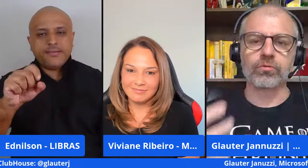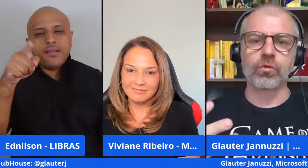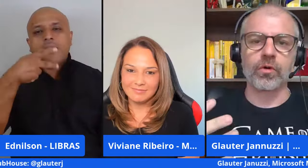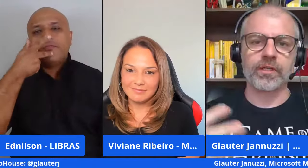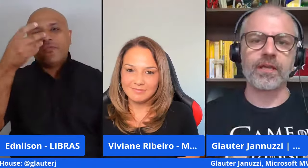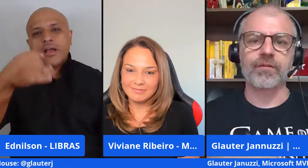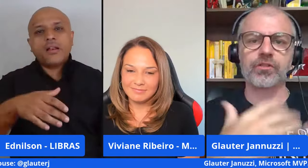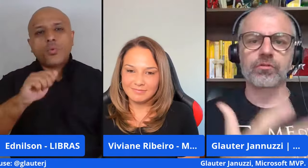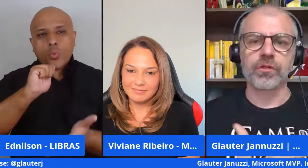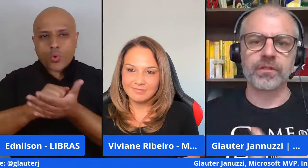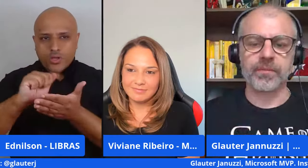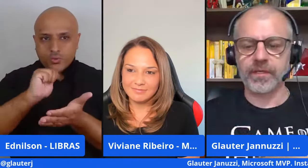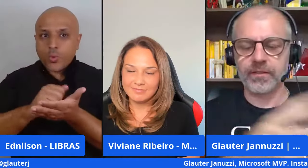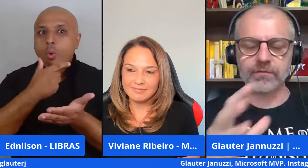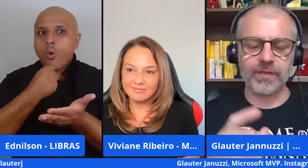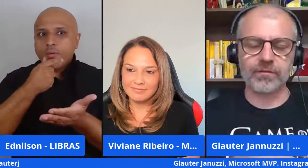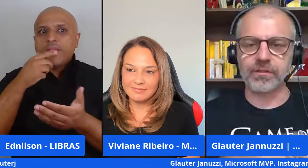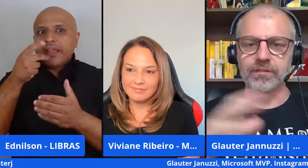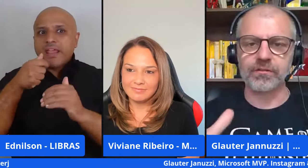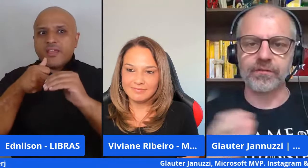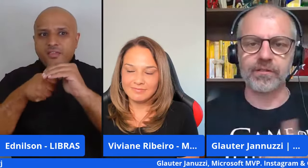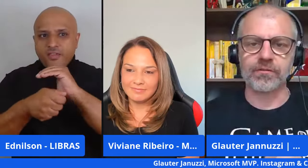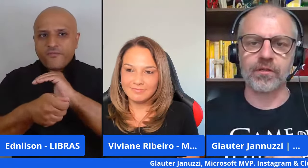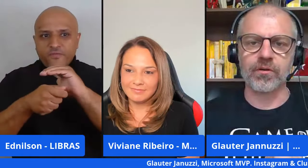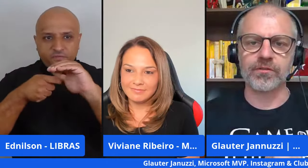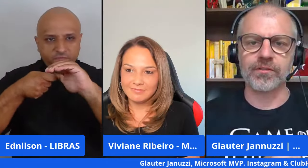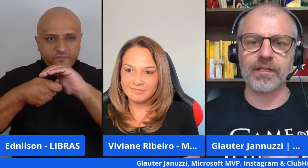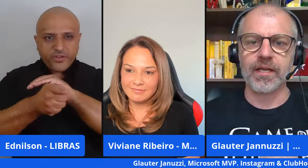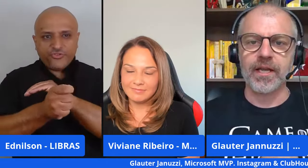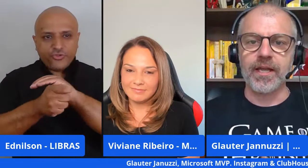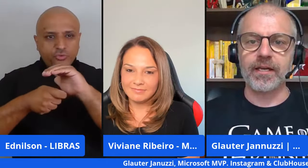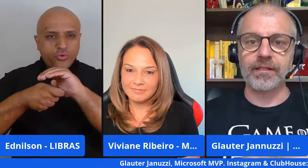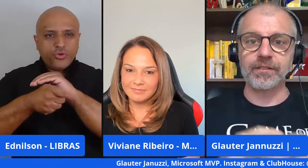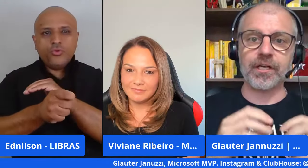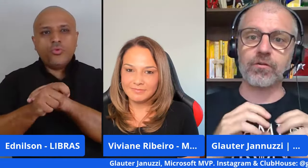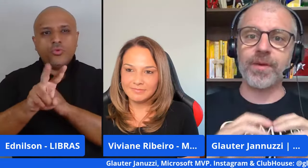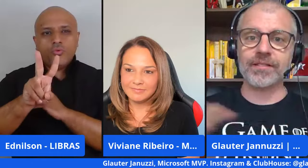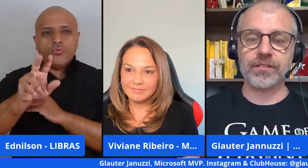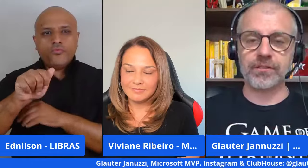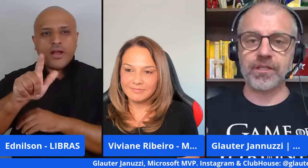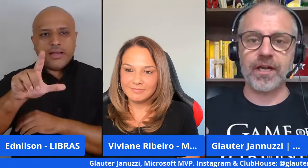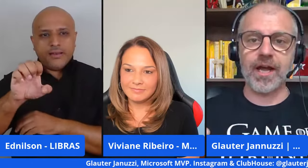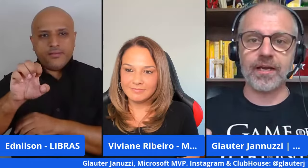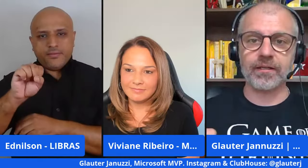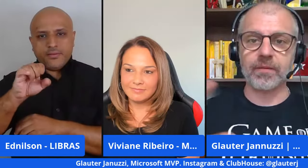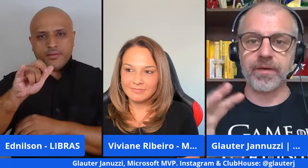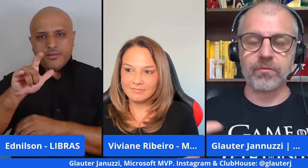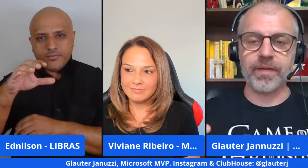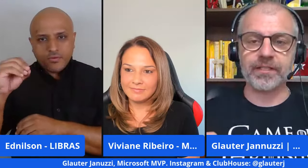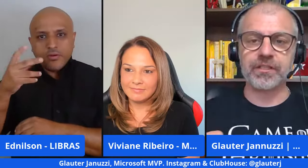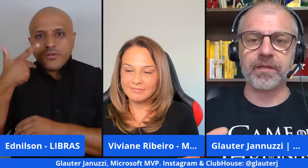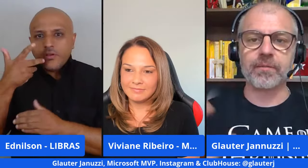autor que é investidor também do Vale do Silício em diversos negócios ele já começa de cara quebrando um paradigma que é